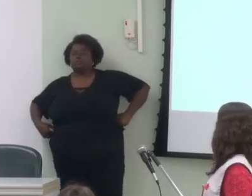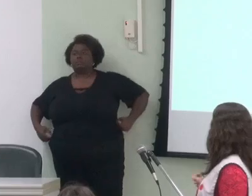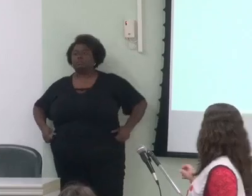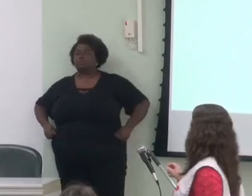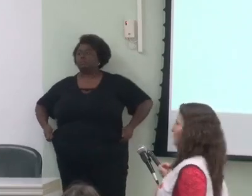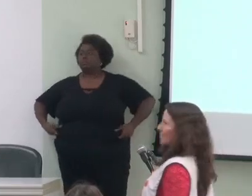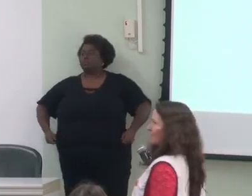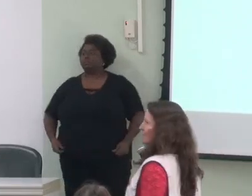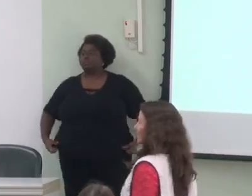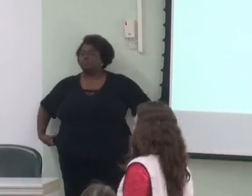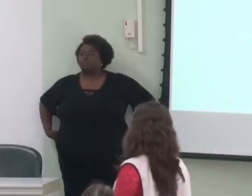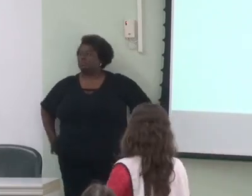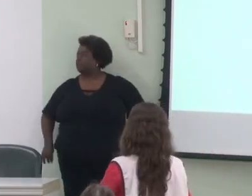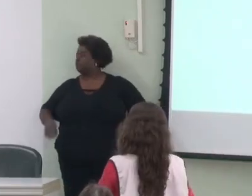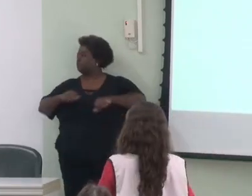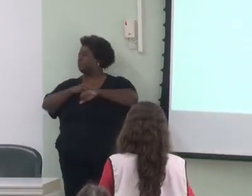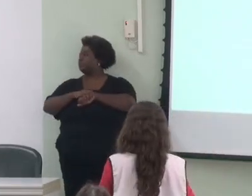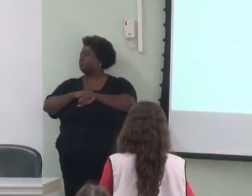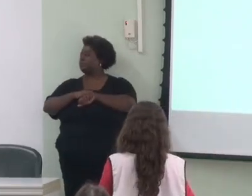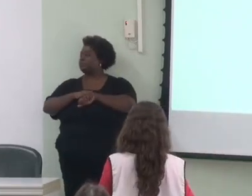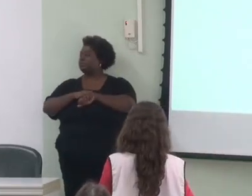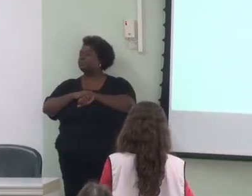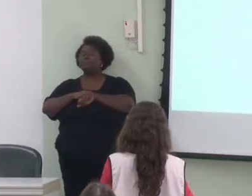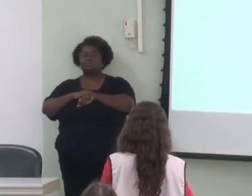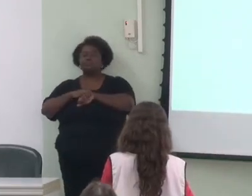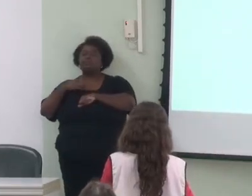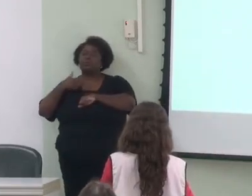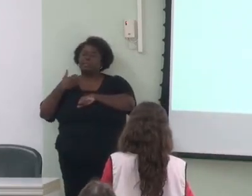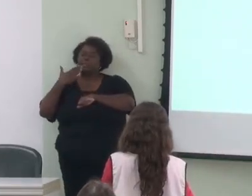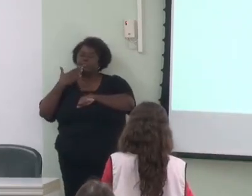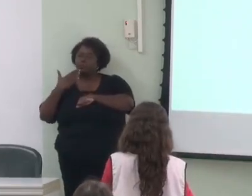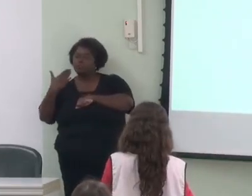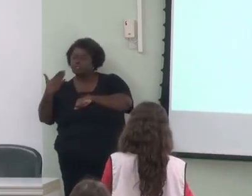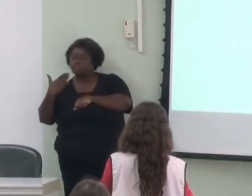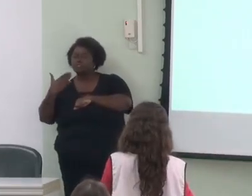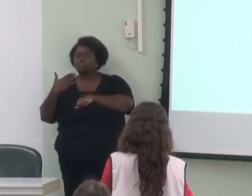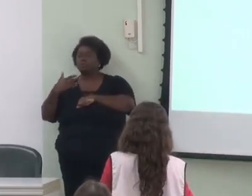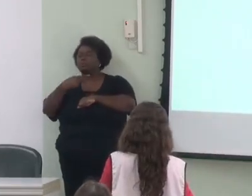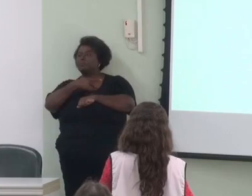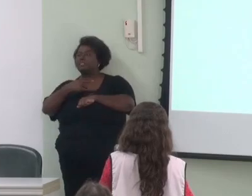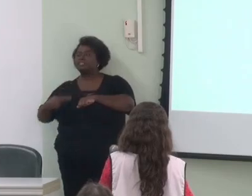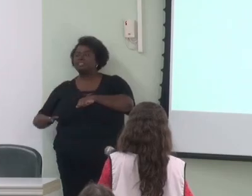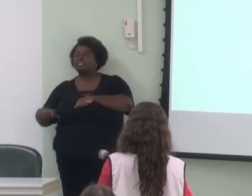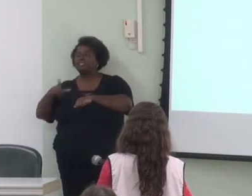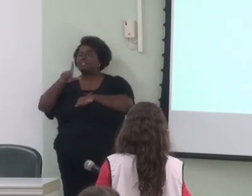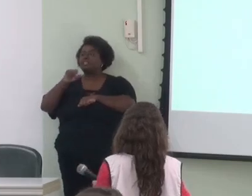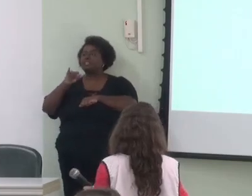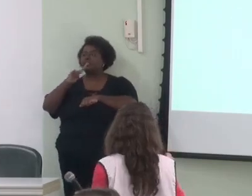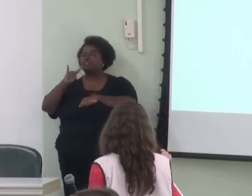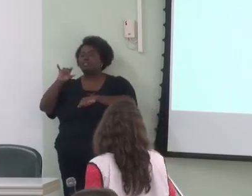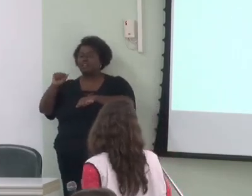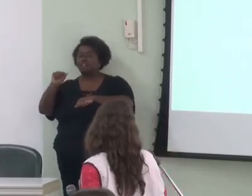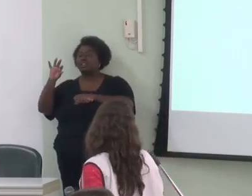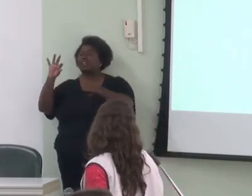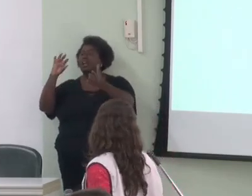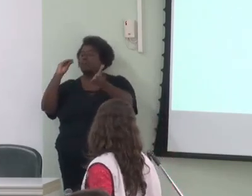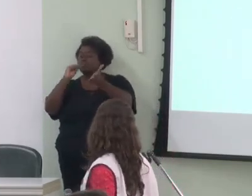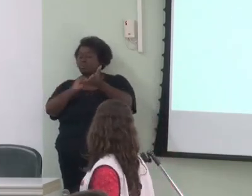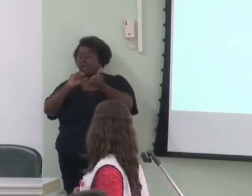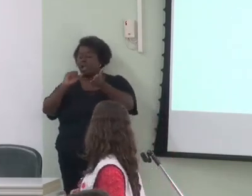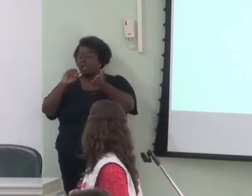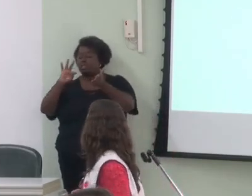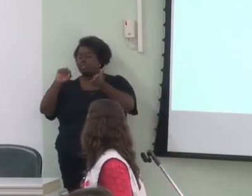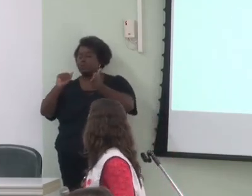eu quero fazer um pedido pode? pode para a nossa presidenta Lívia que registre em ata por favor